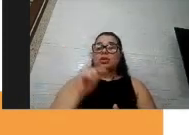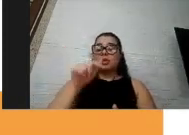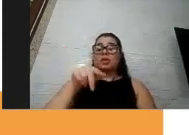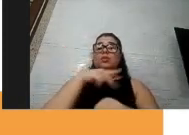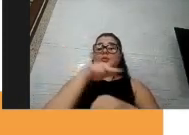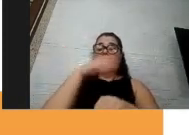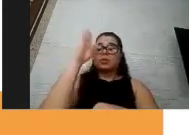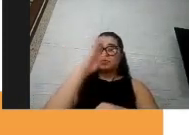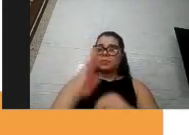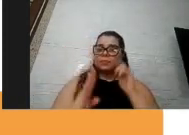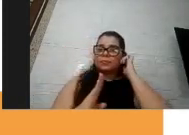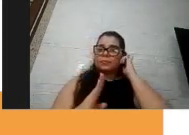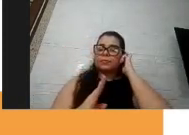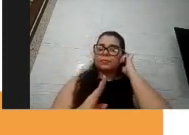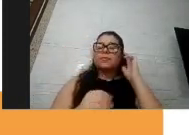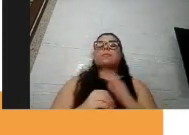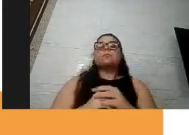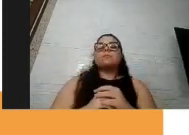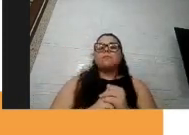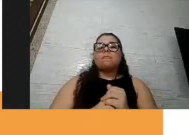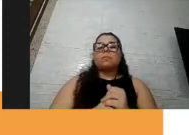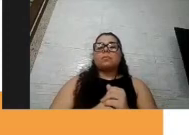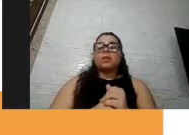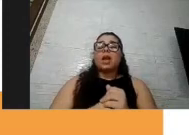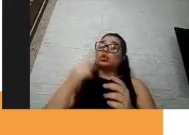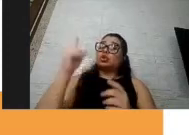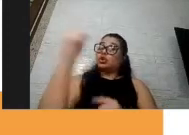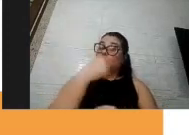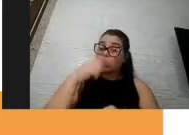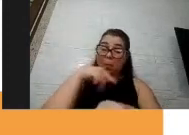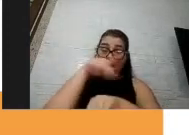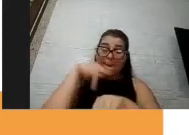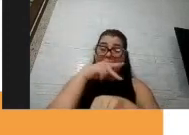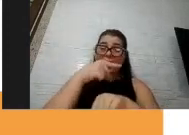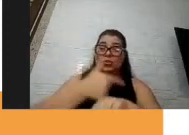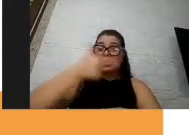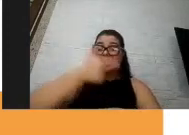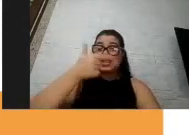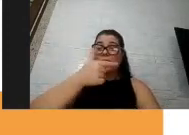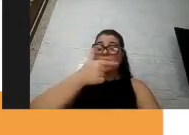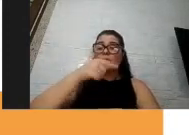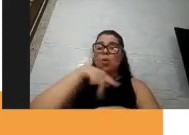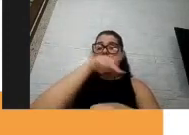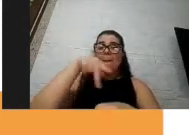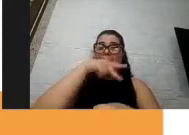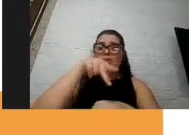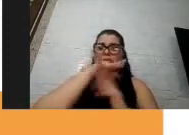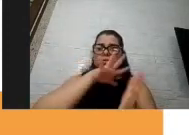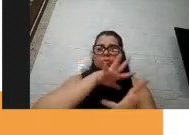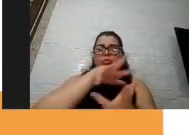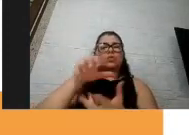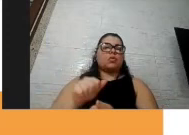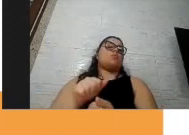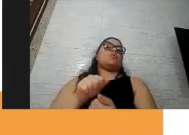segundo segundo ou terceiro acho que segundo país no mundo em número de casos somos o sexto em